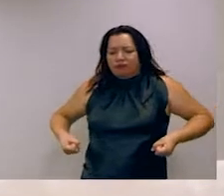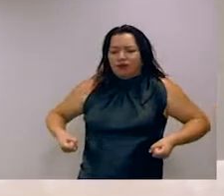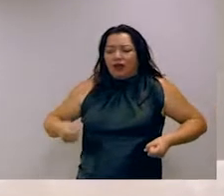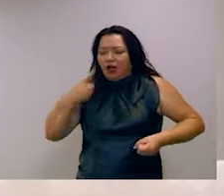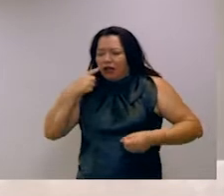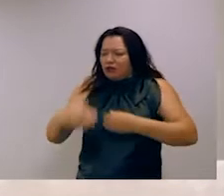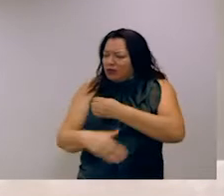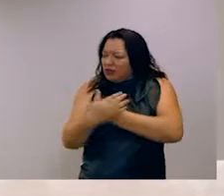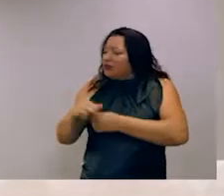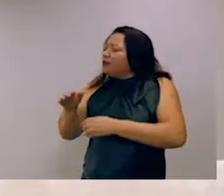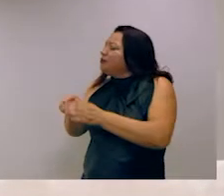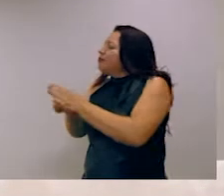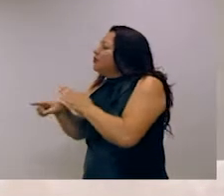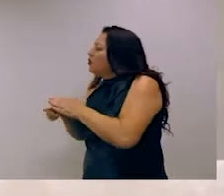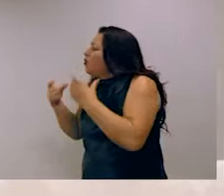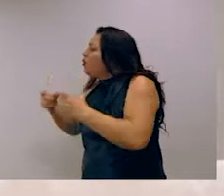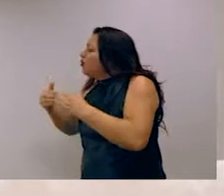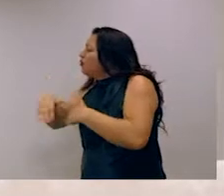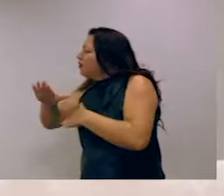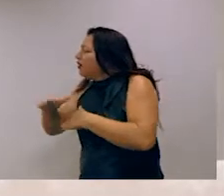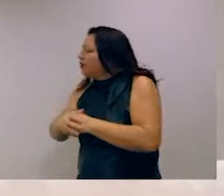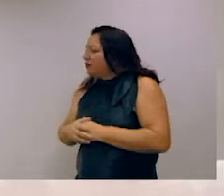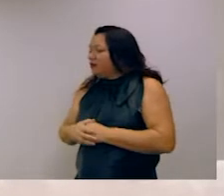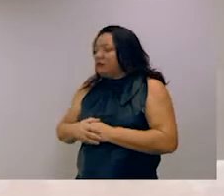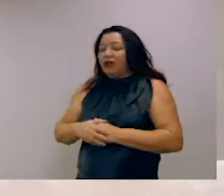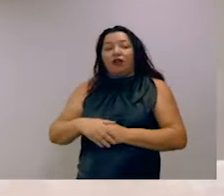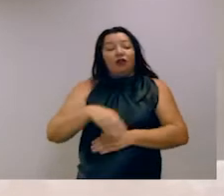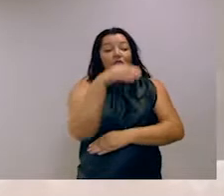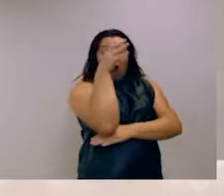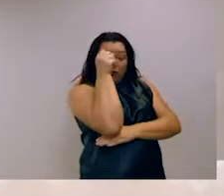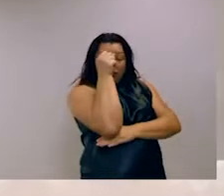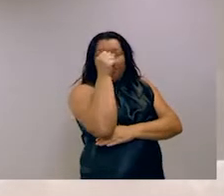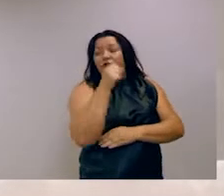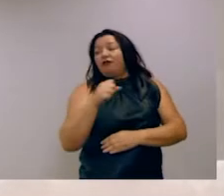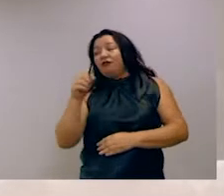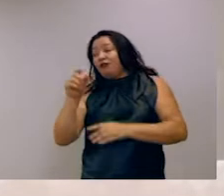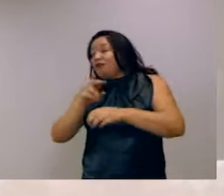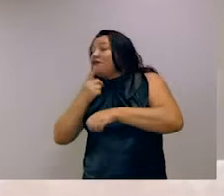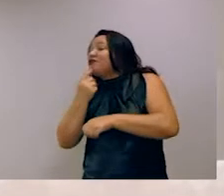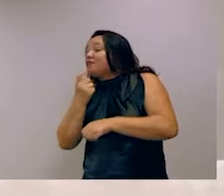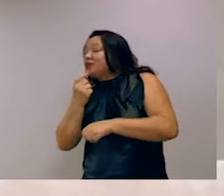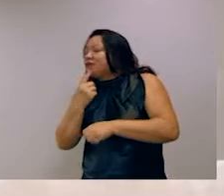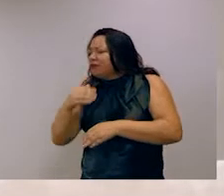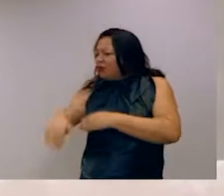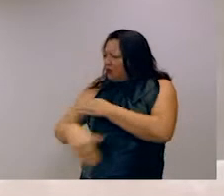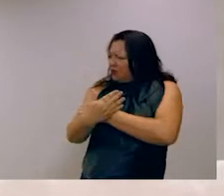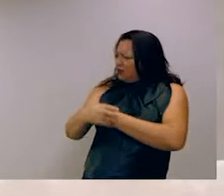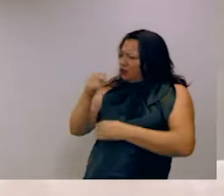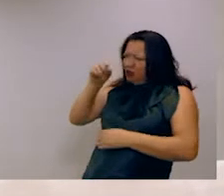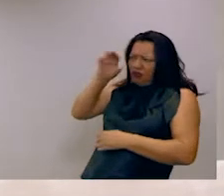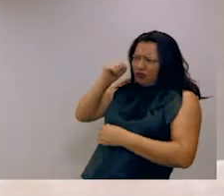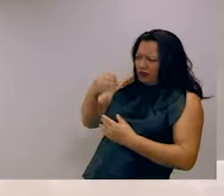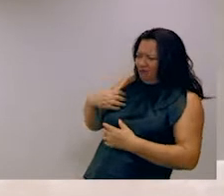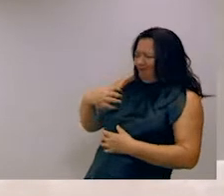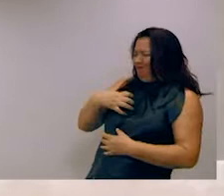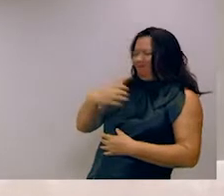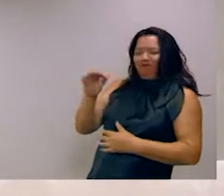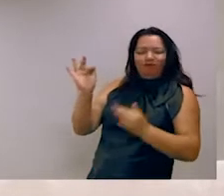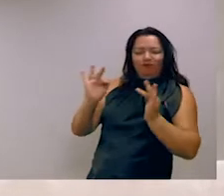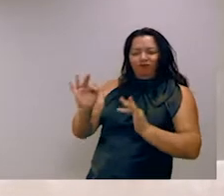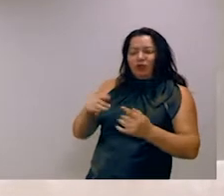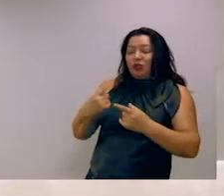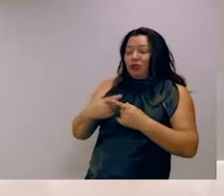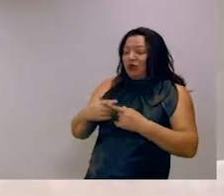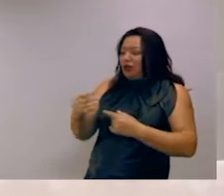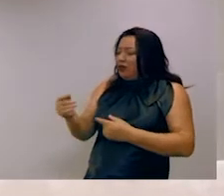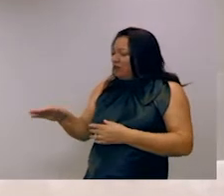taxista foi até ele e perguntou aonde você está indo senhor? Para o hotel vermelho o jovem respondeu. Quando o taxista ouviu isso ele não se sentiu mais feliz. O jovem